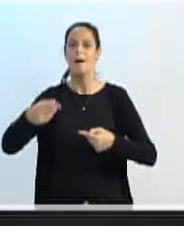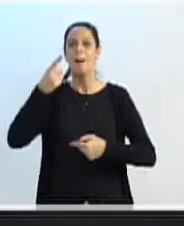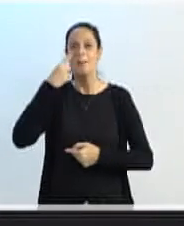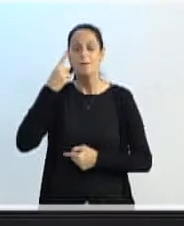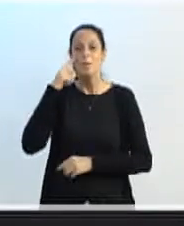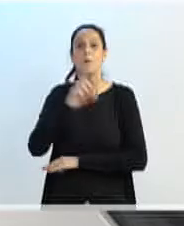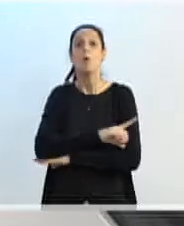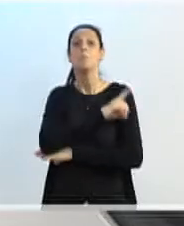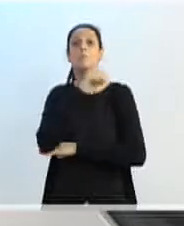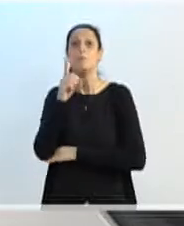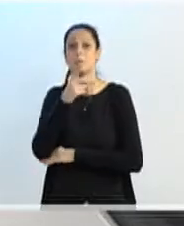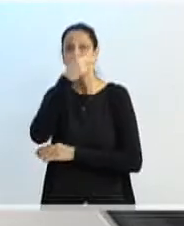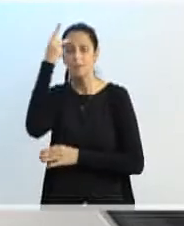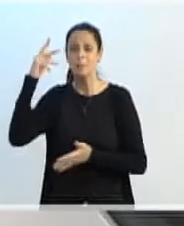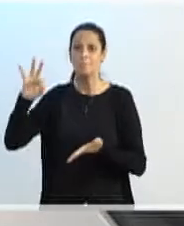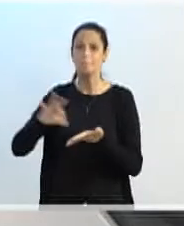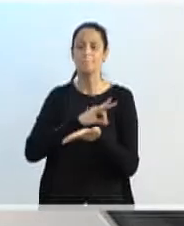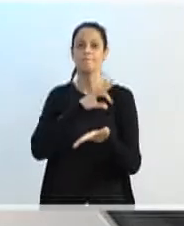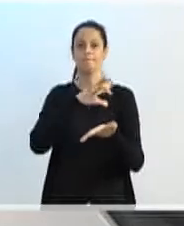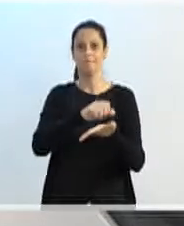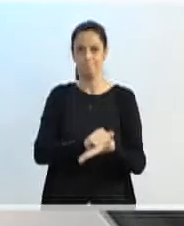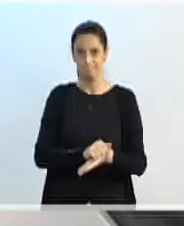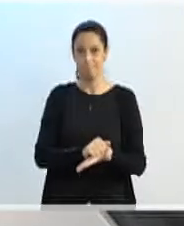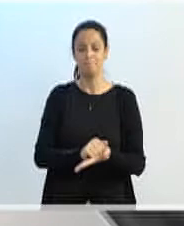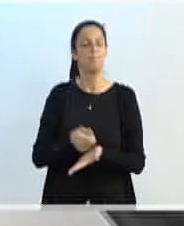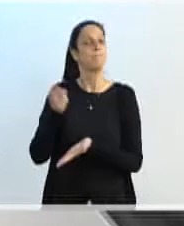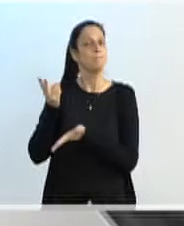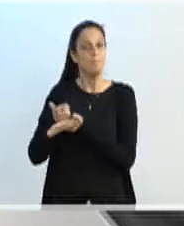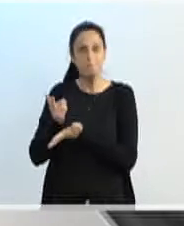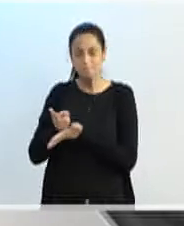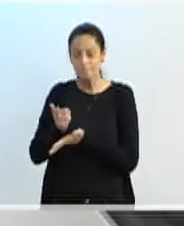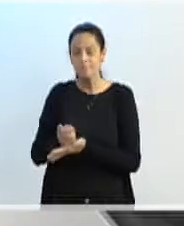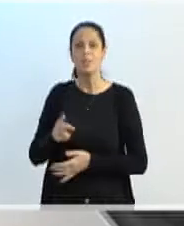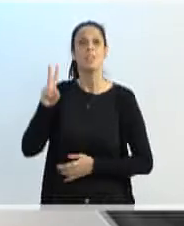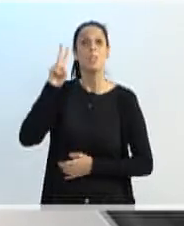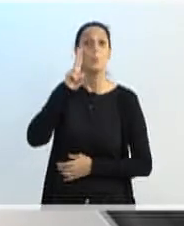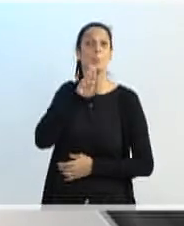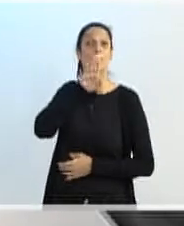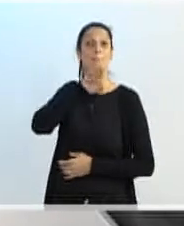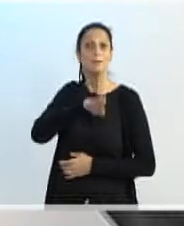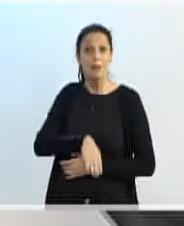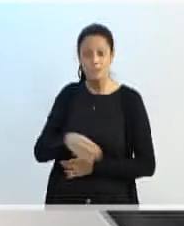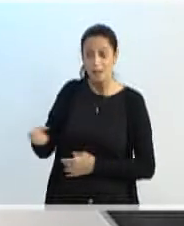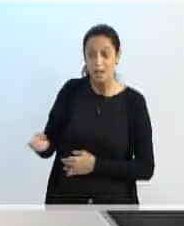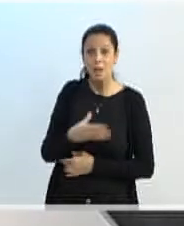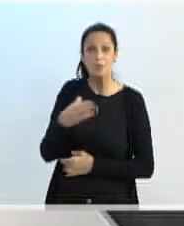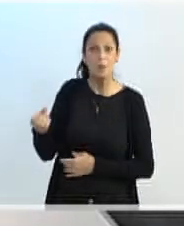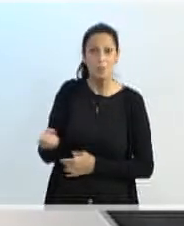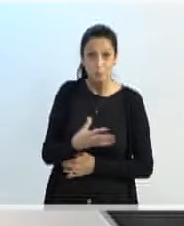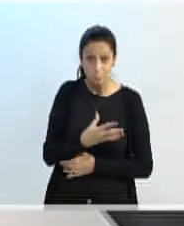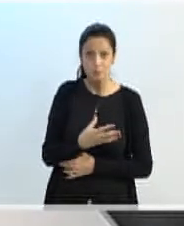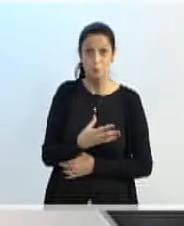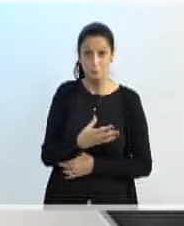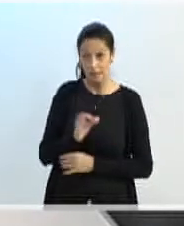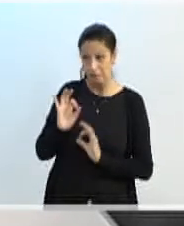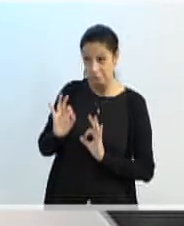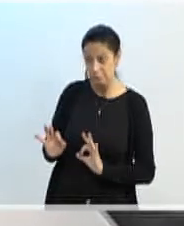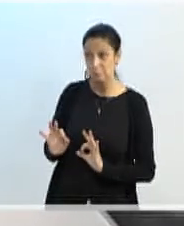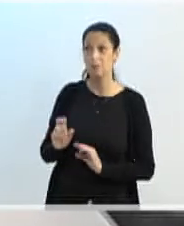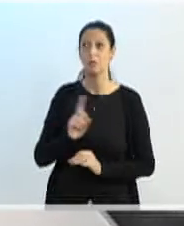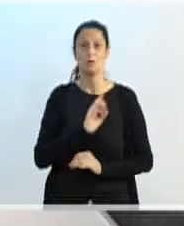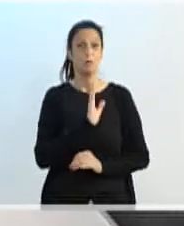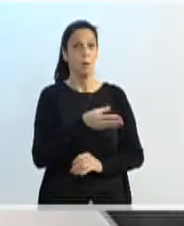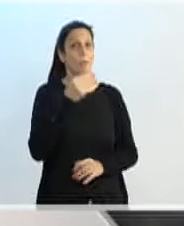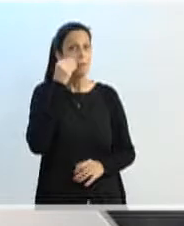A gente faz o encaminhamento das crianças sempre segunda-feira à tarde, né? E a atualização? É o encaminhamento para matrícula já,